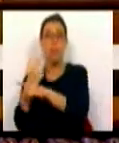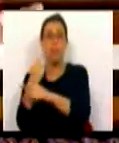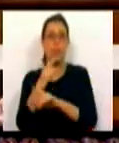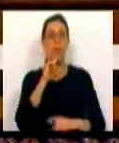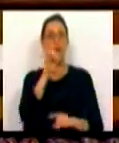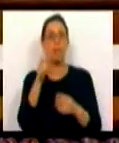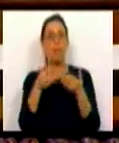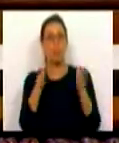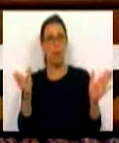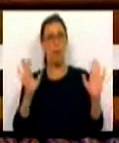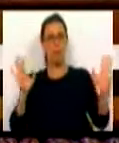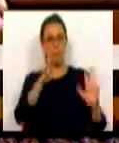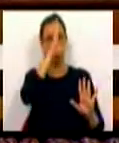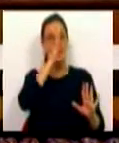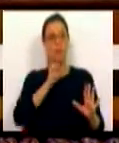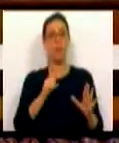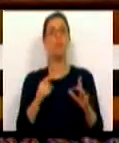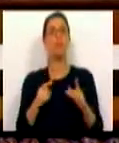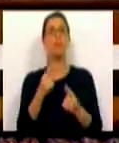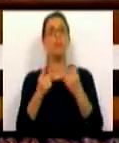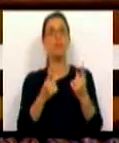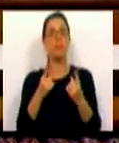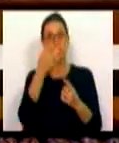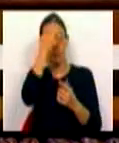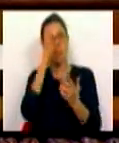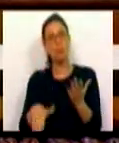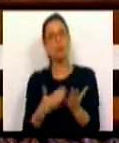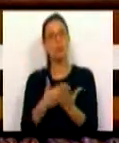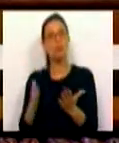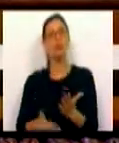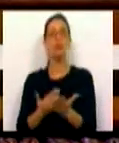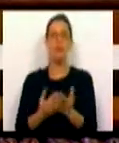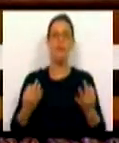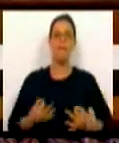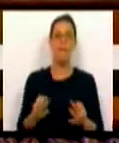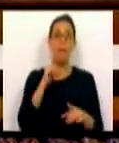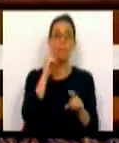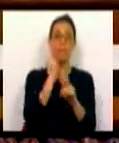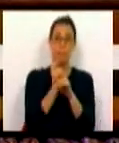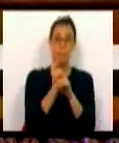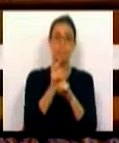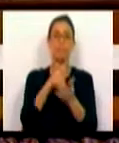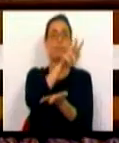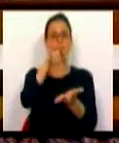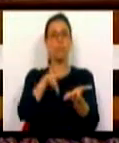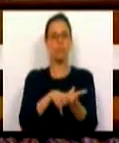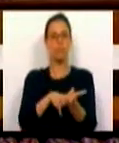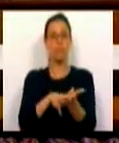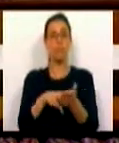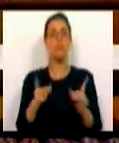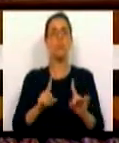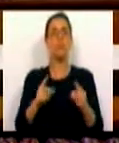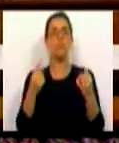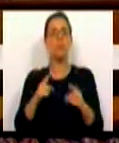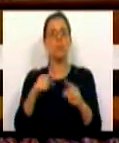uma questão que está em aberto, o Governo recebeu algumas sugestões, no sentido de que a fiscalização e a aprovação não